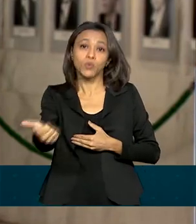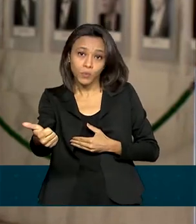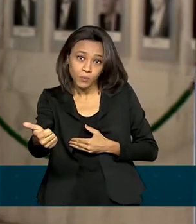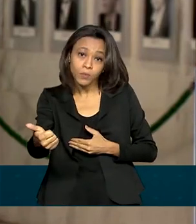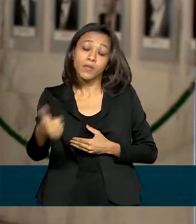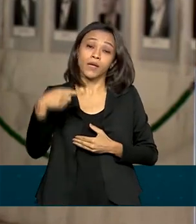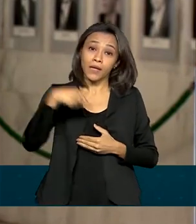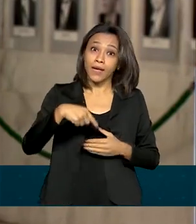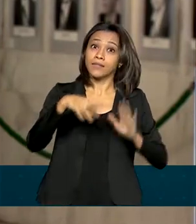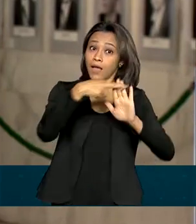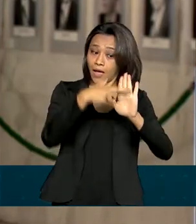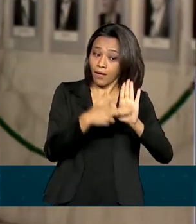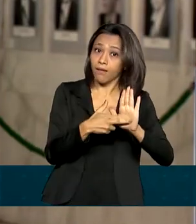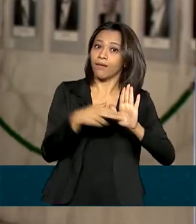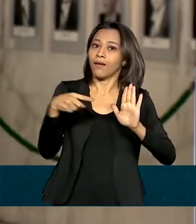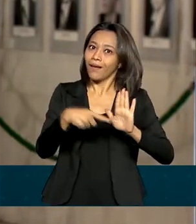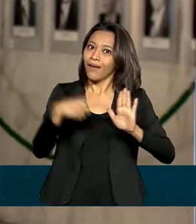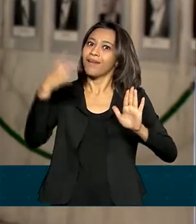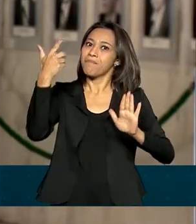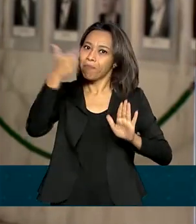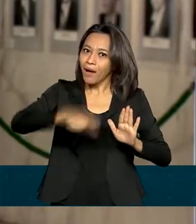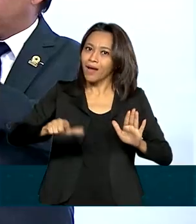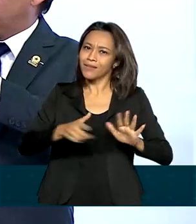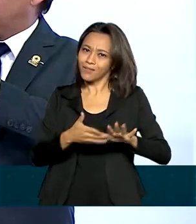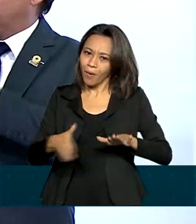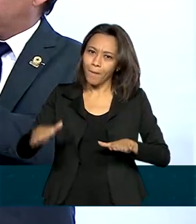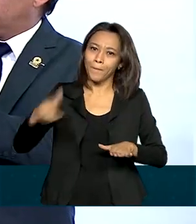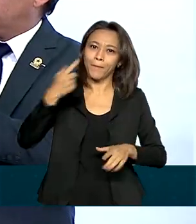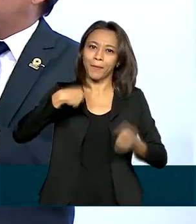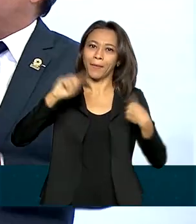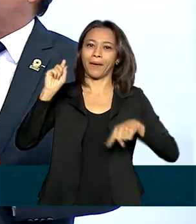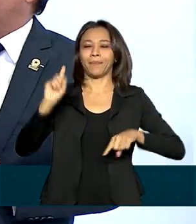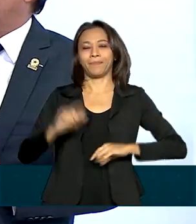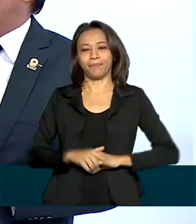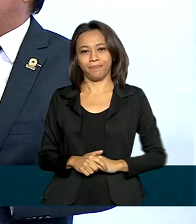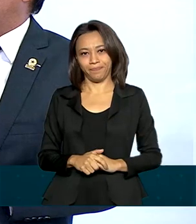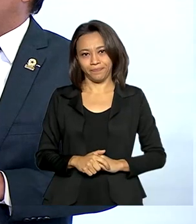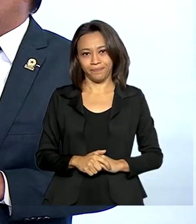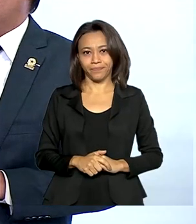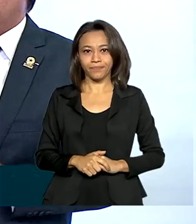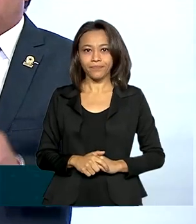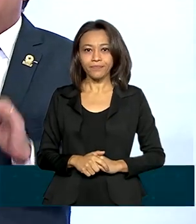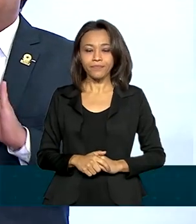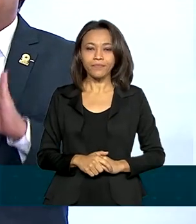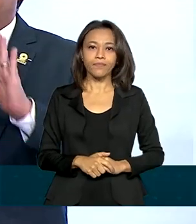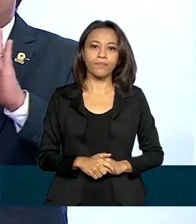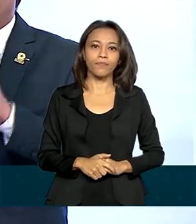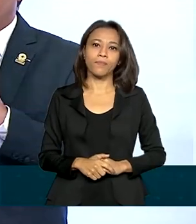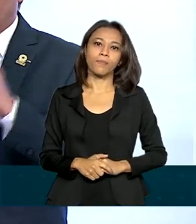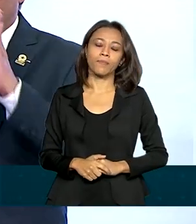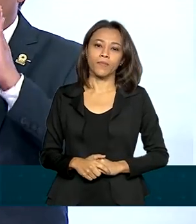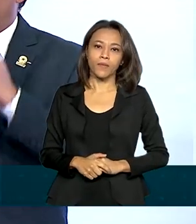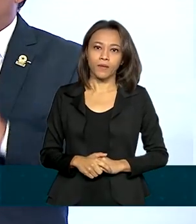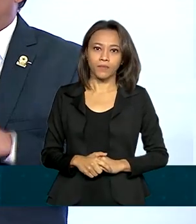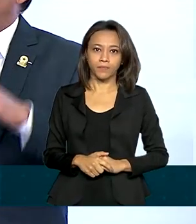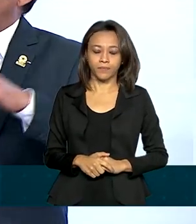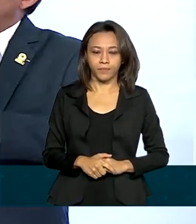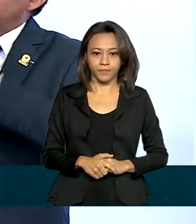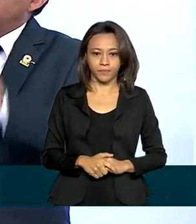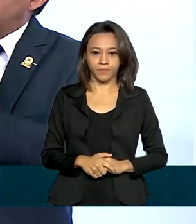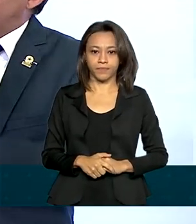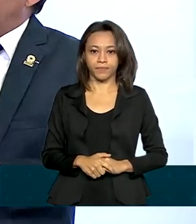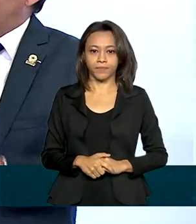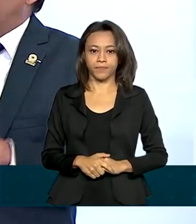regulamentação é mais um passo rumo à modernização. Esse decreto é um divisor de águas, porque ano que vem teremos o leilão de